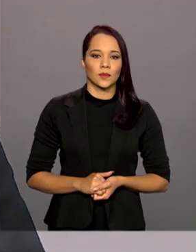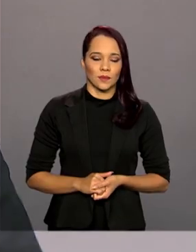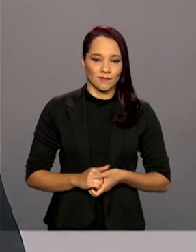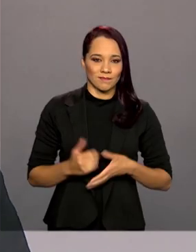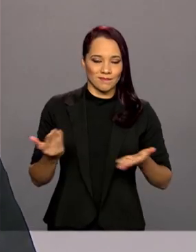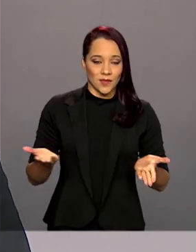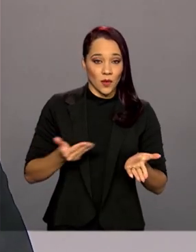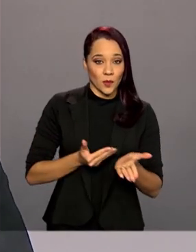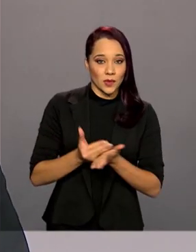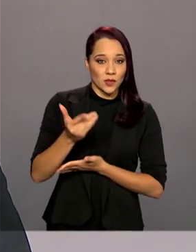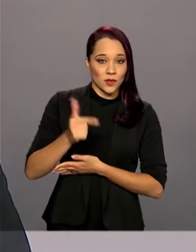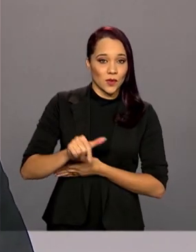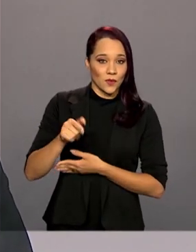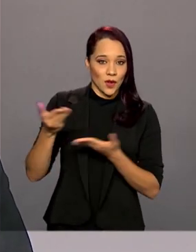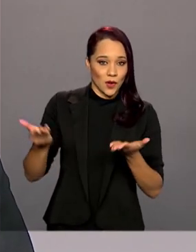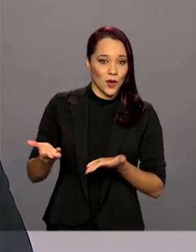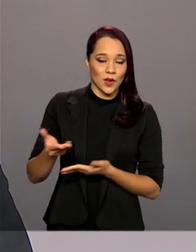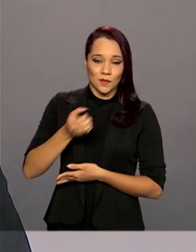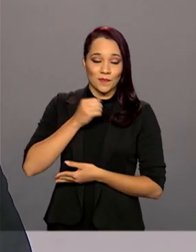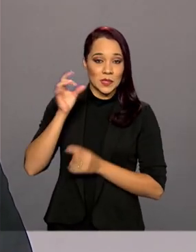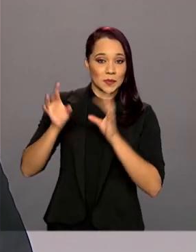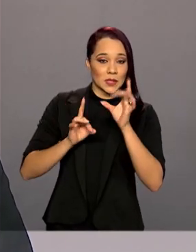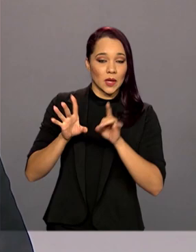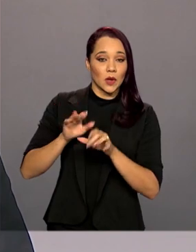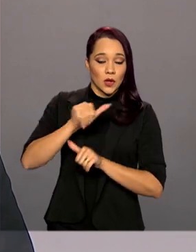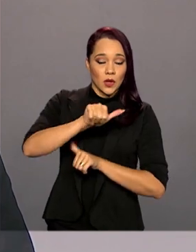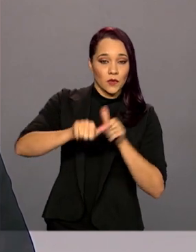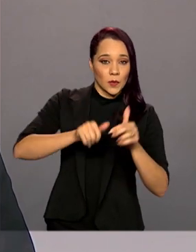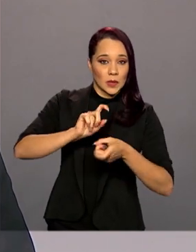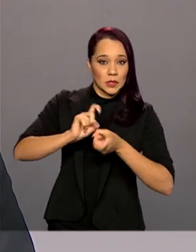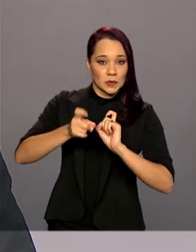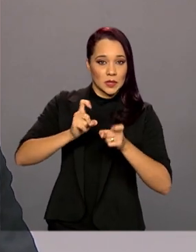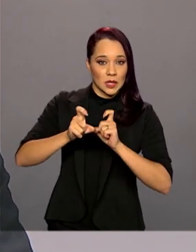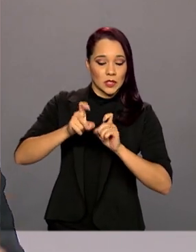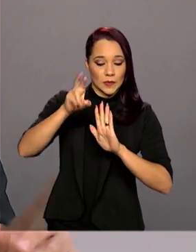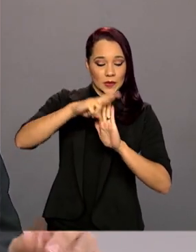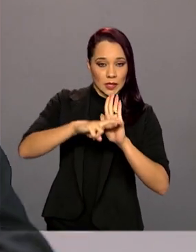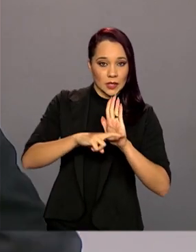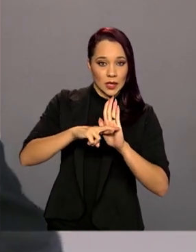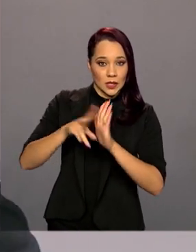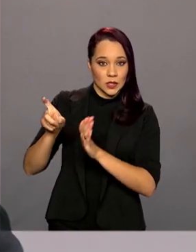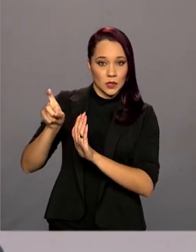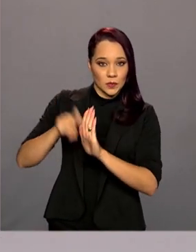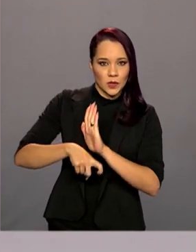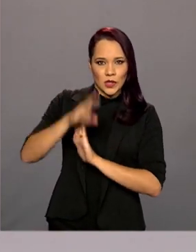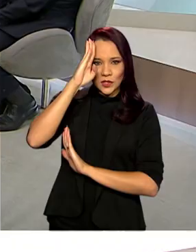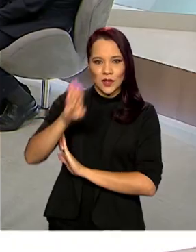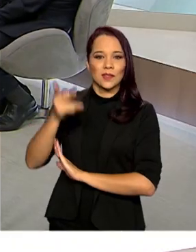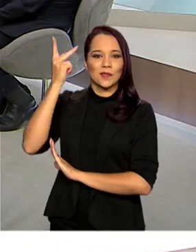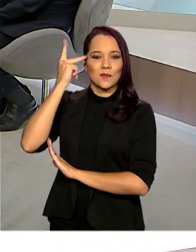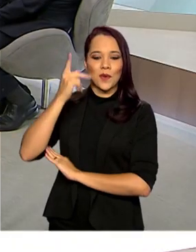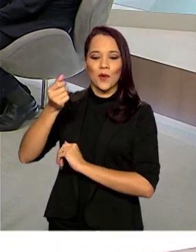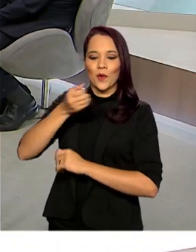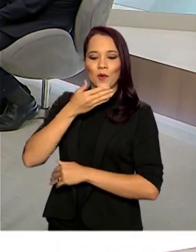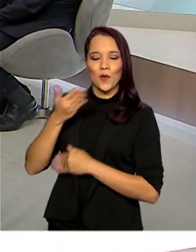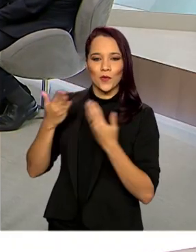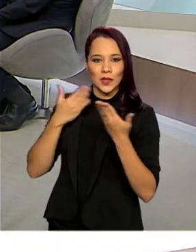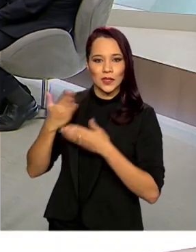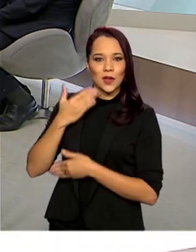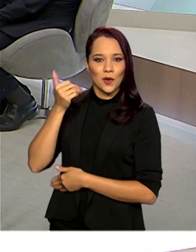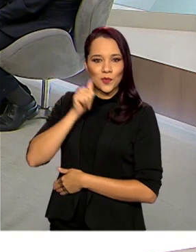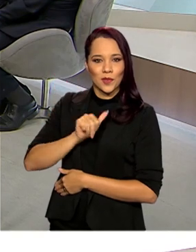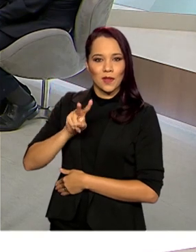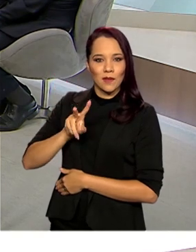Estamos de volta com o Brasil em Pauta Especial, reforma tributária e vamos diretamente para São Paulo conversar com a Vanessa